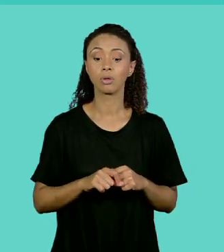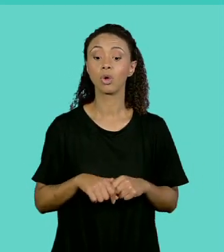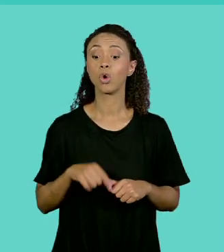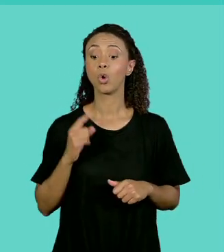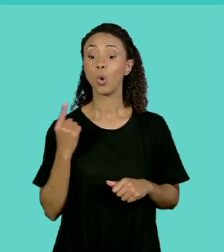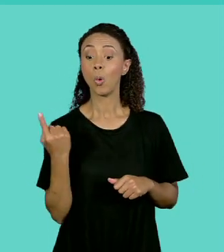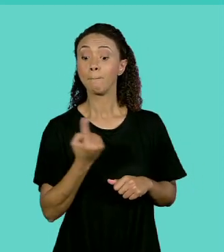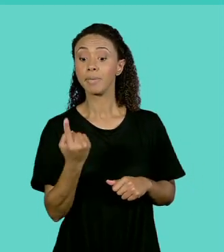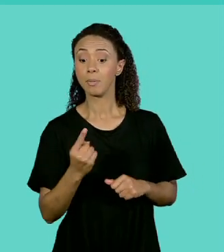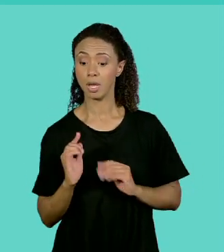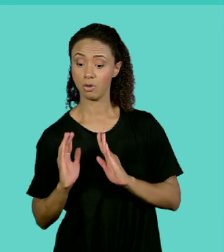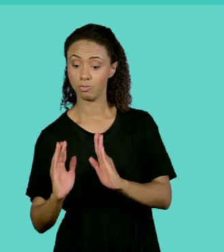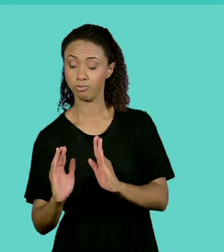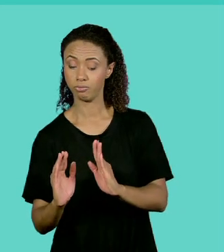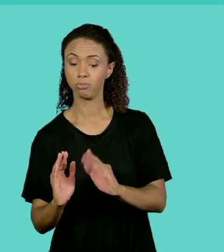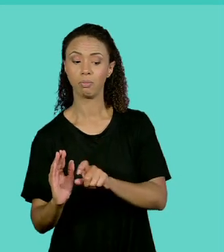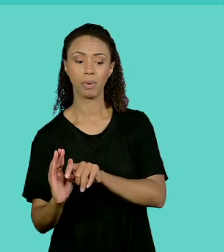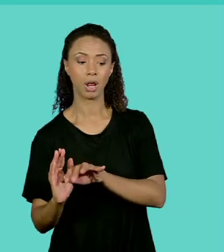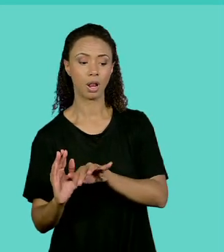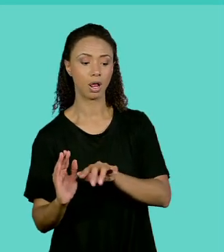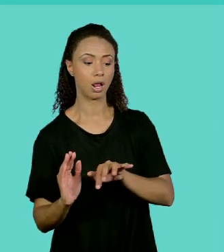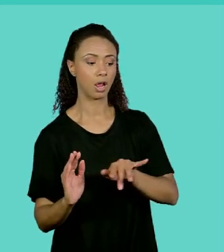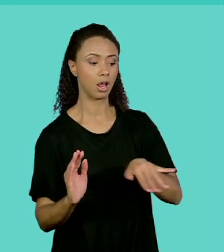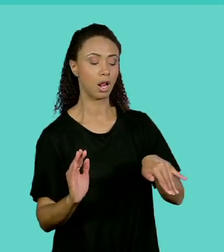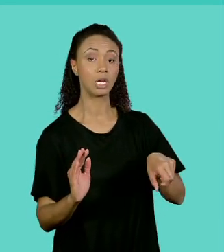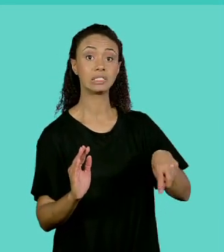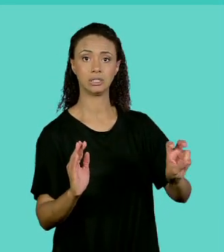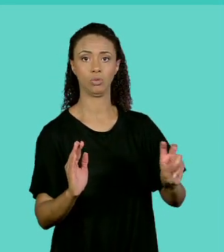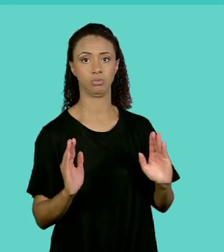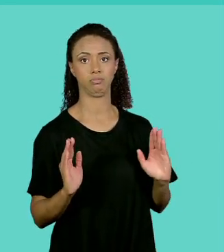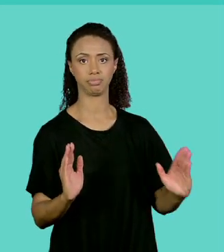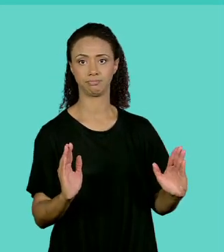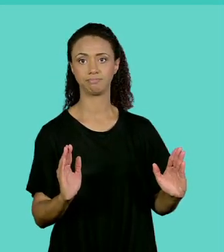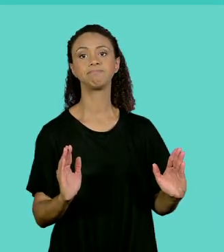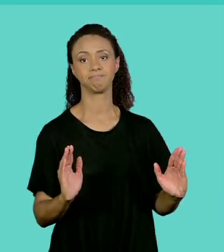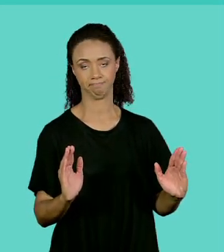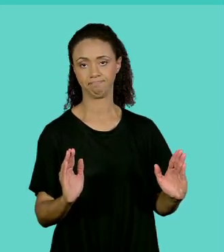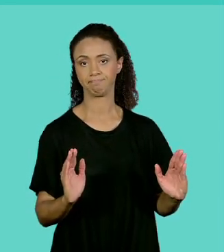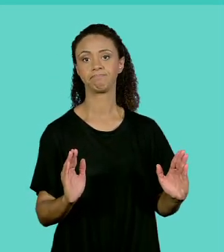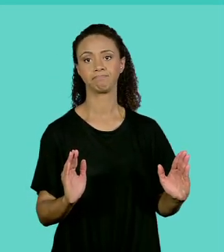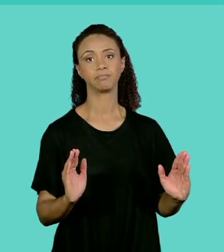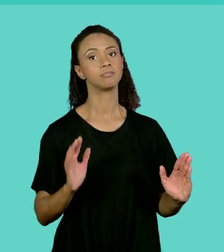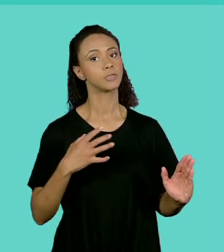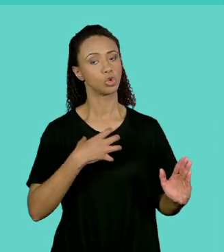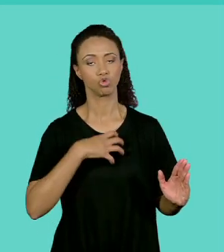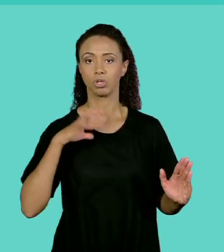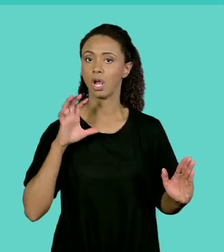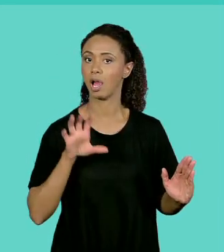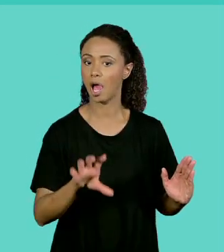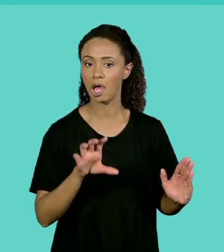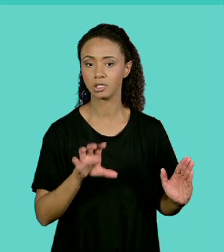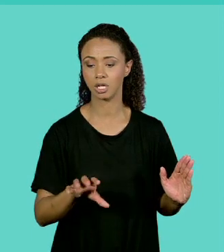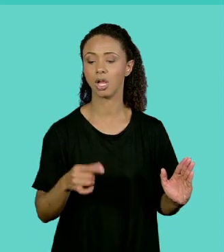vagão. Então a gente vai começar de 1 e vamos até 5. E é exatamente assim a sintaxe, 1